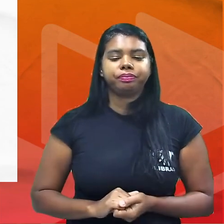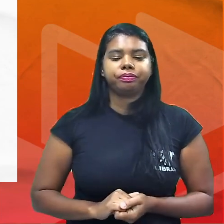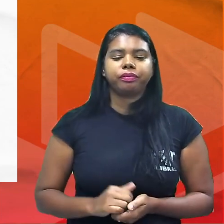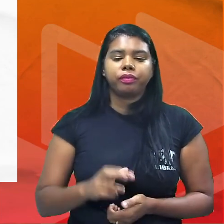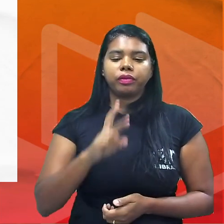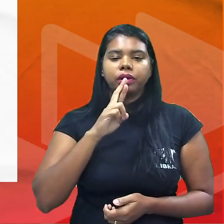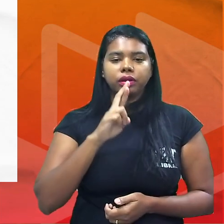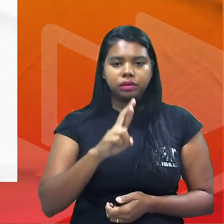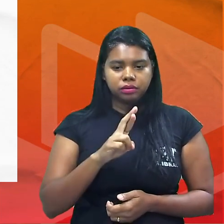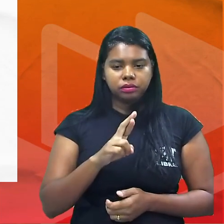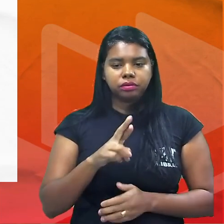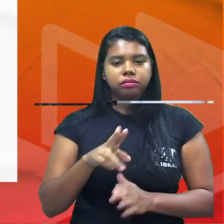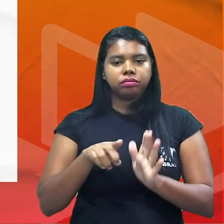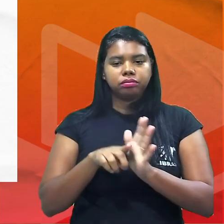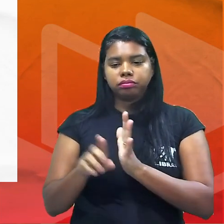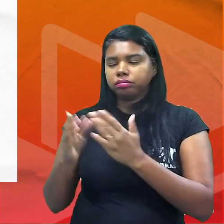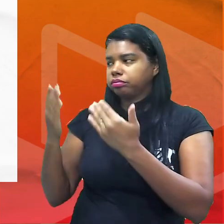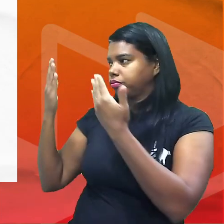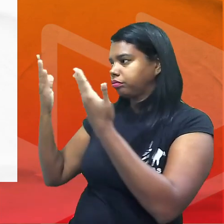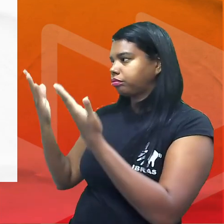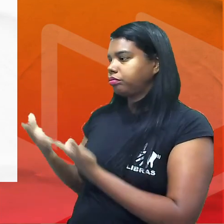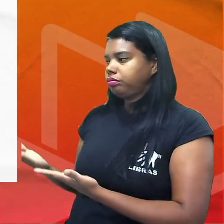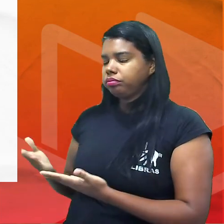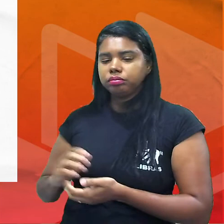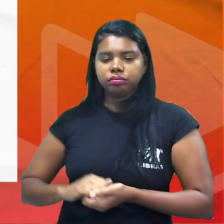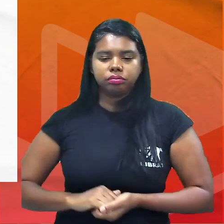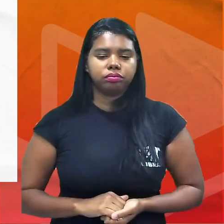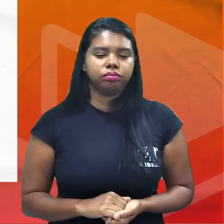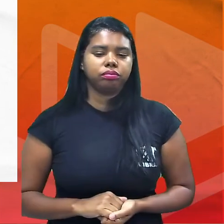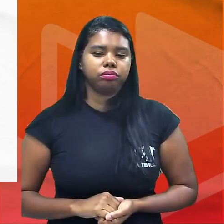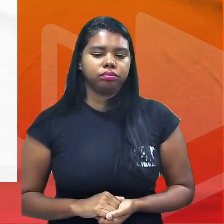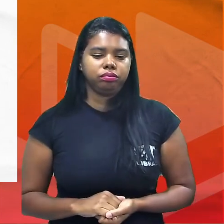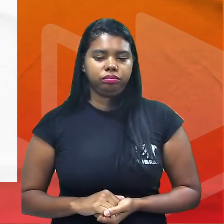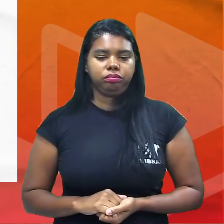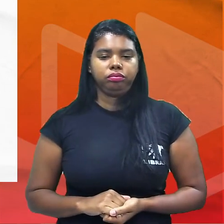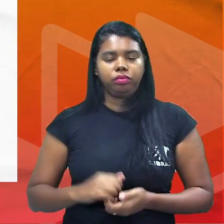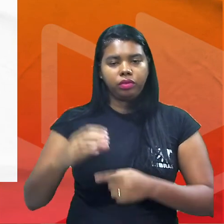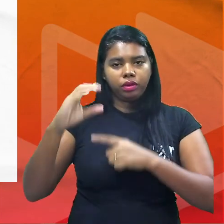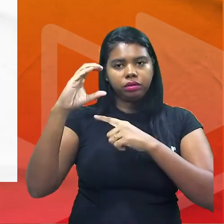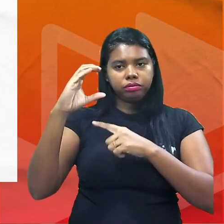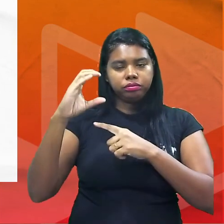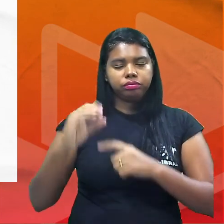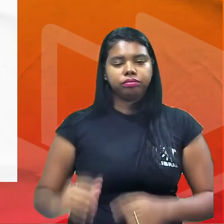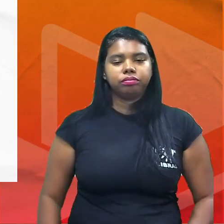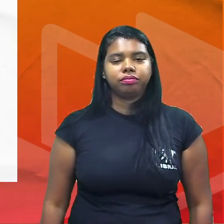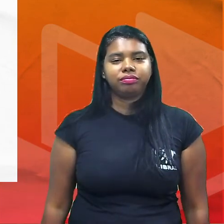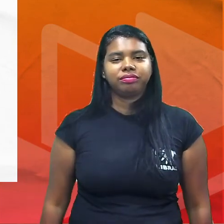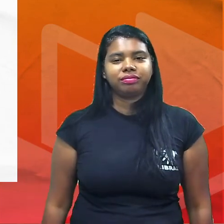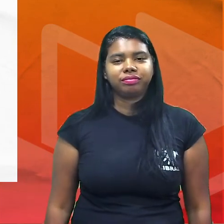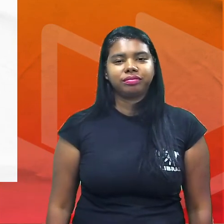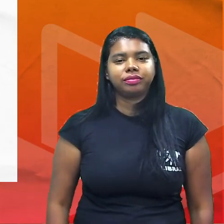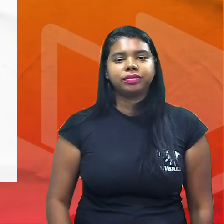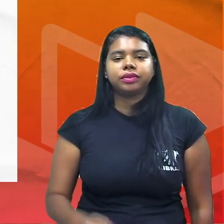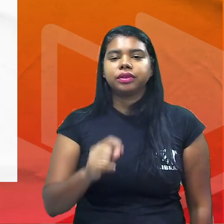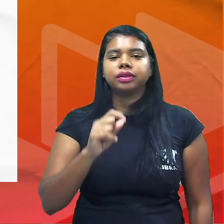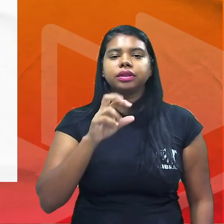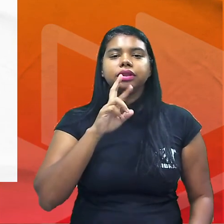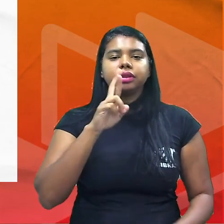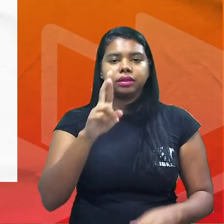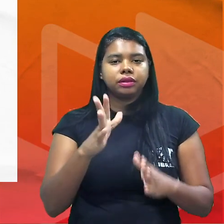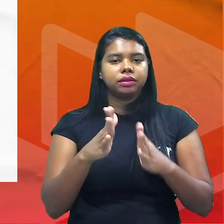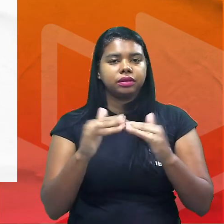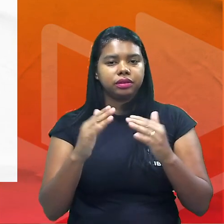dessa questão exatamente será aí a alternativa a letra C então responde exatamente o que ele pede